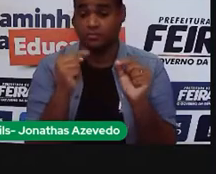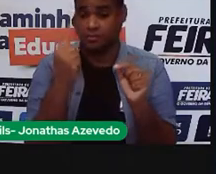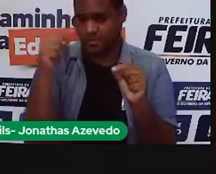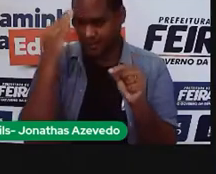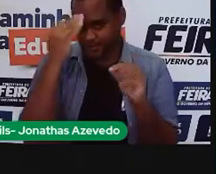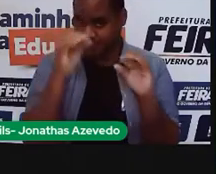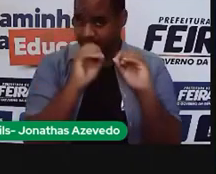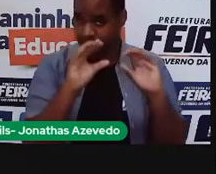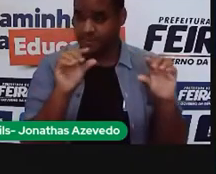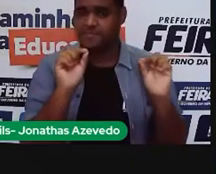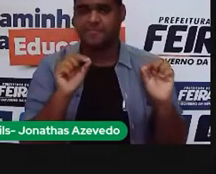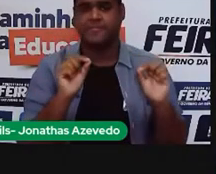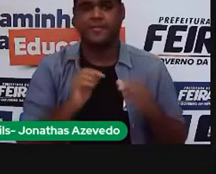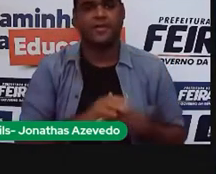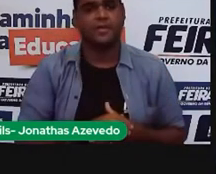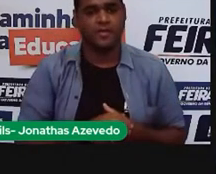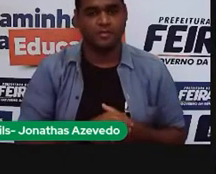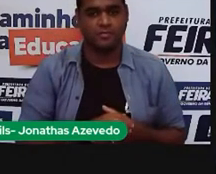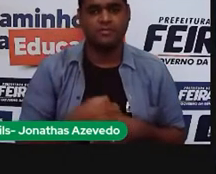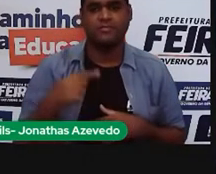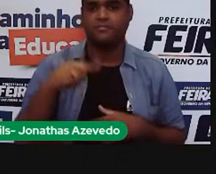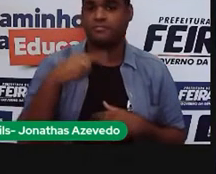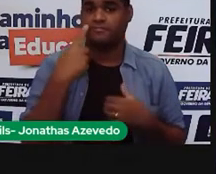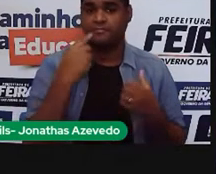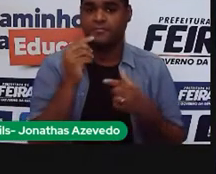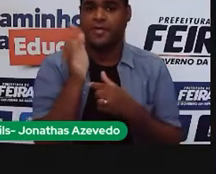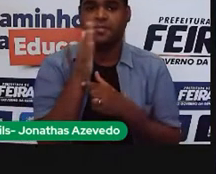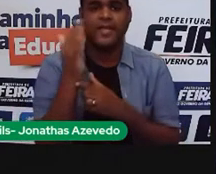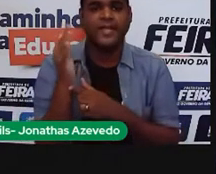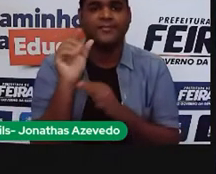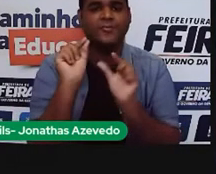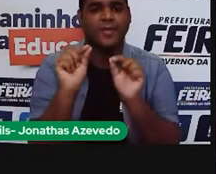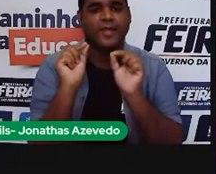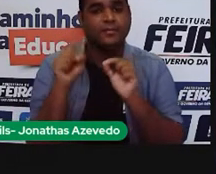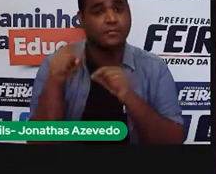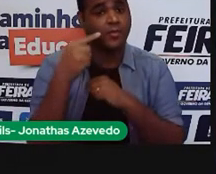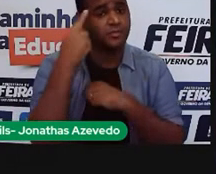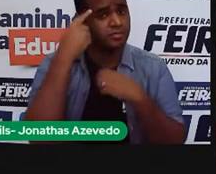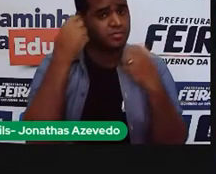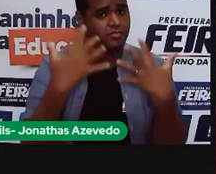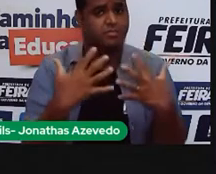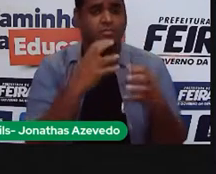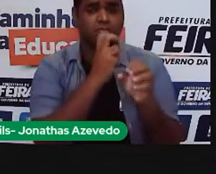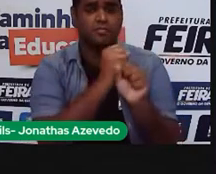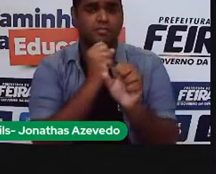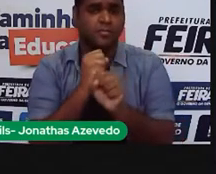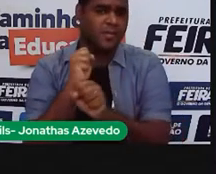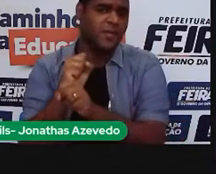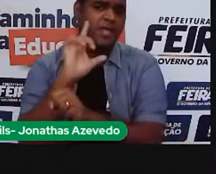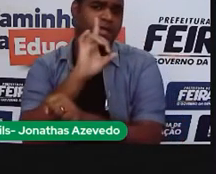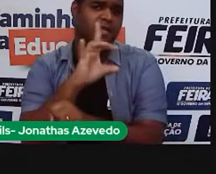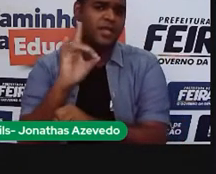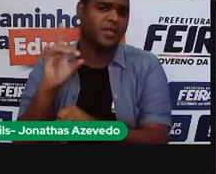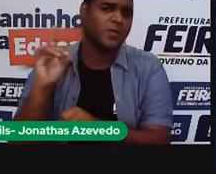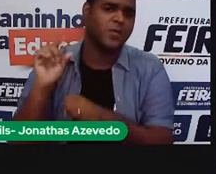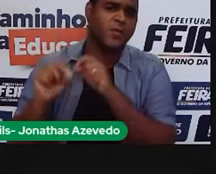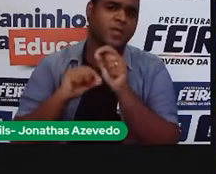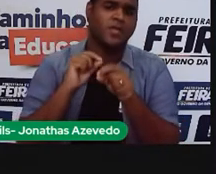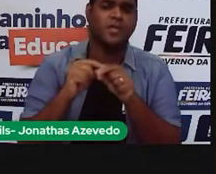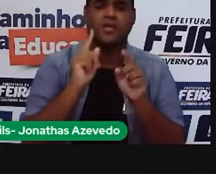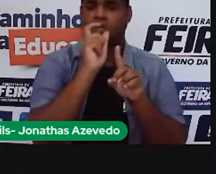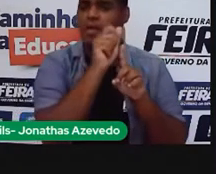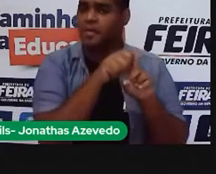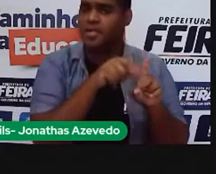elas agora. Então, para ajudar a gente a compreender o que são essas tais bandeiras tarifárias, que falam assim, ah, esse